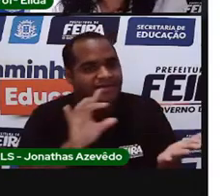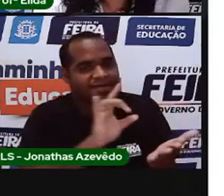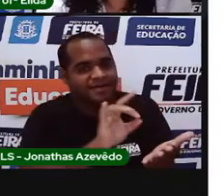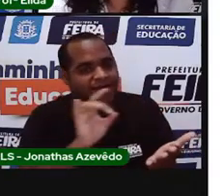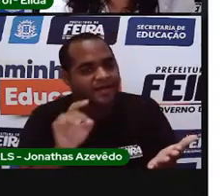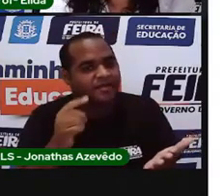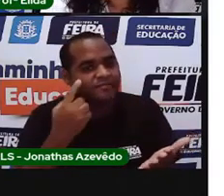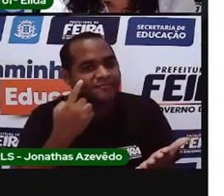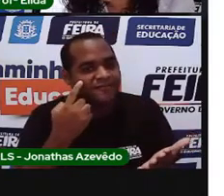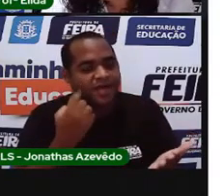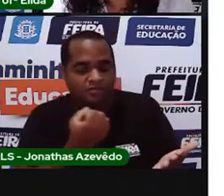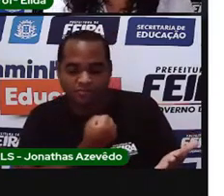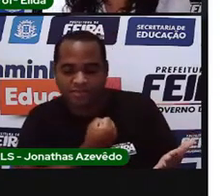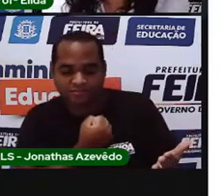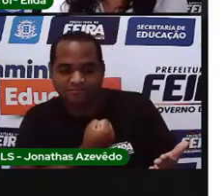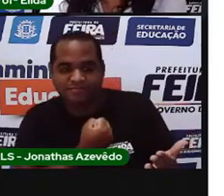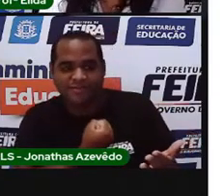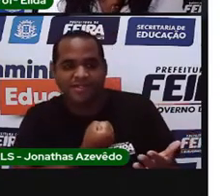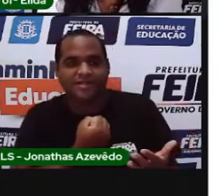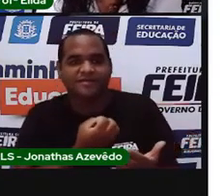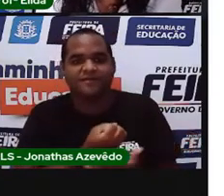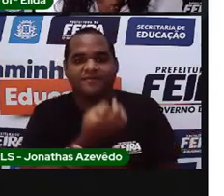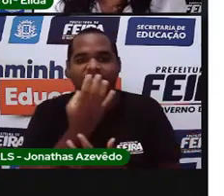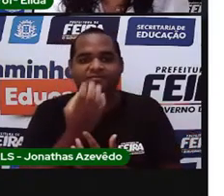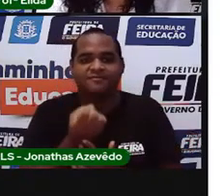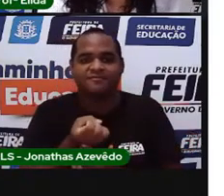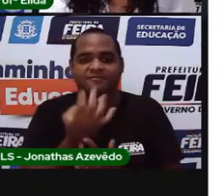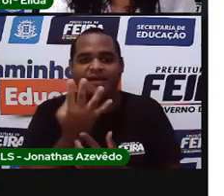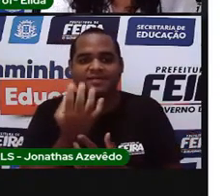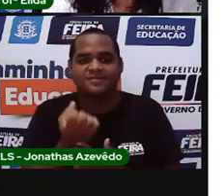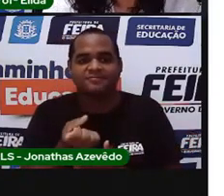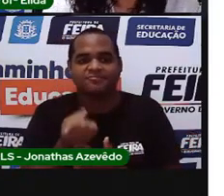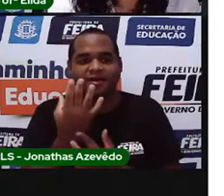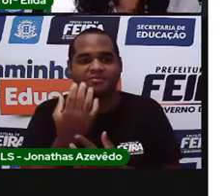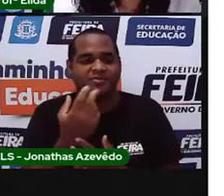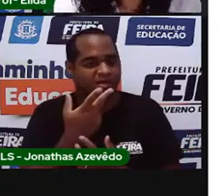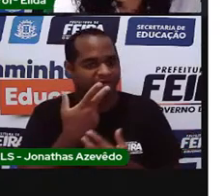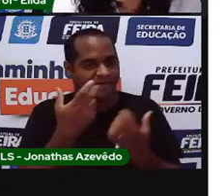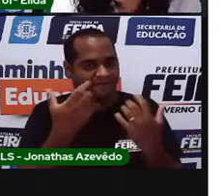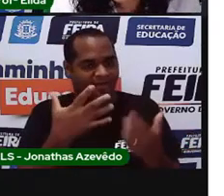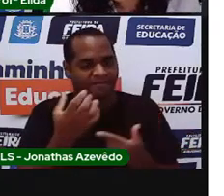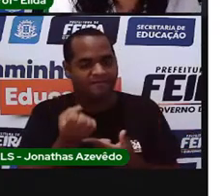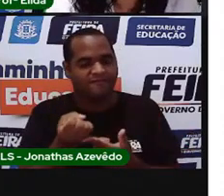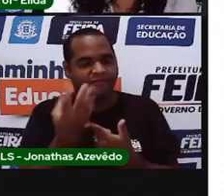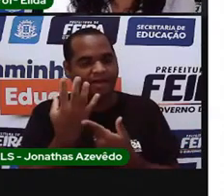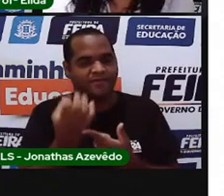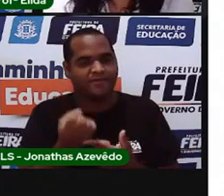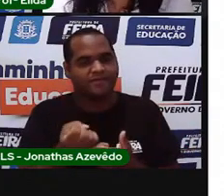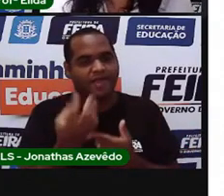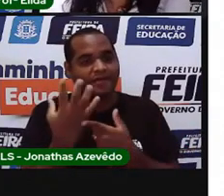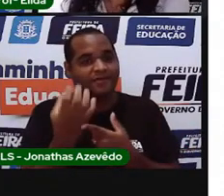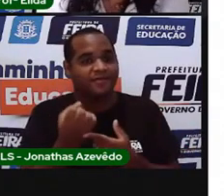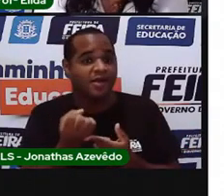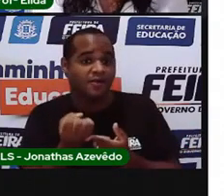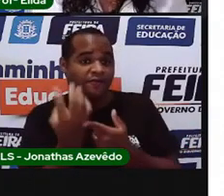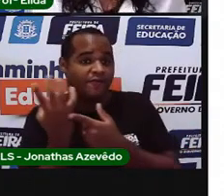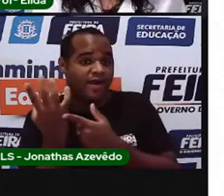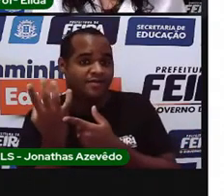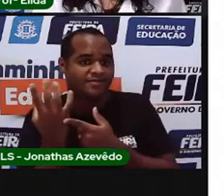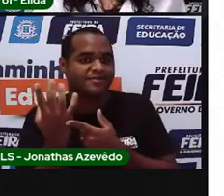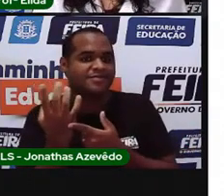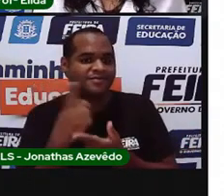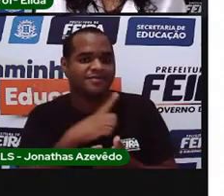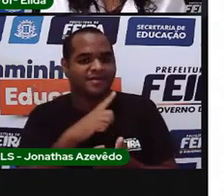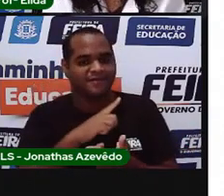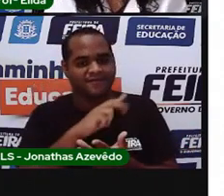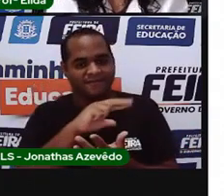servem os números cardinais? Eles dizem a quantidade dos elementos que nós